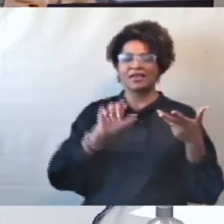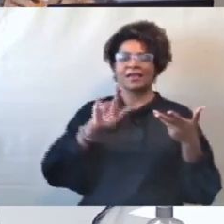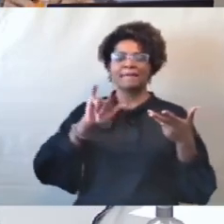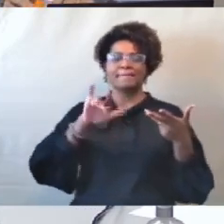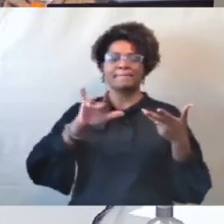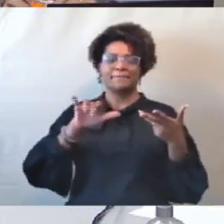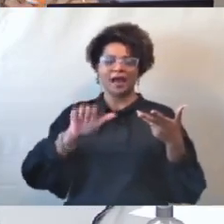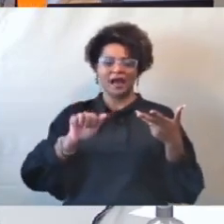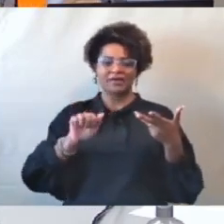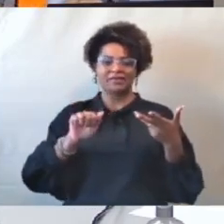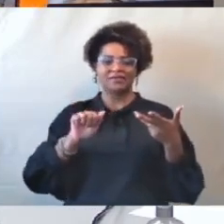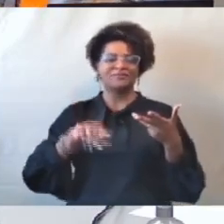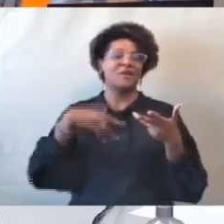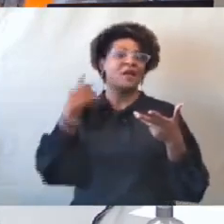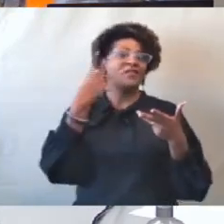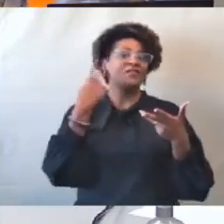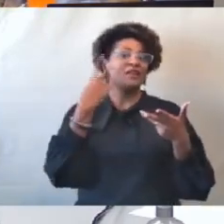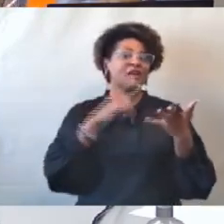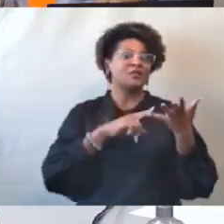Vereador Ramon Bibiano.